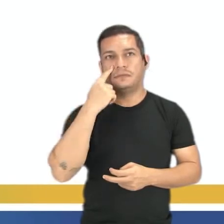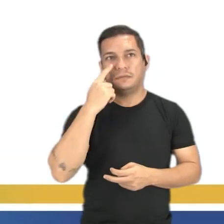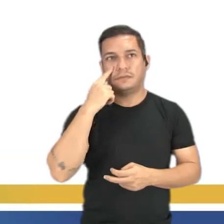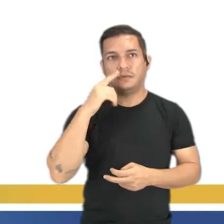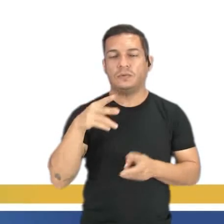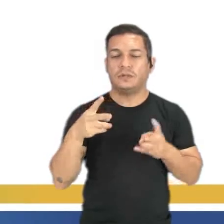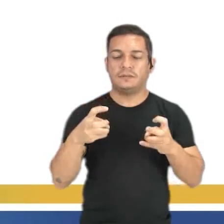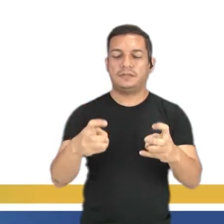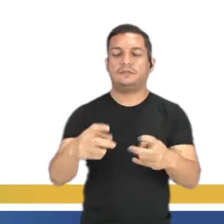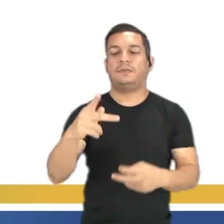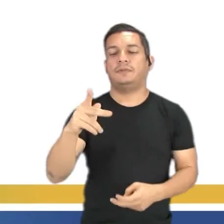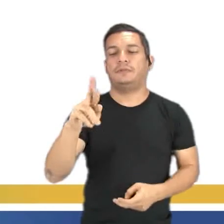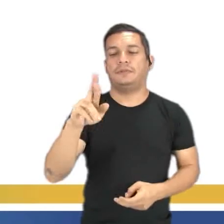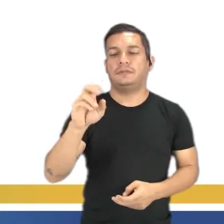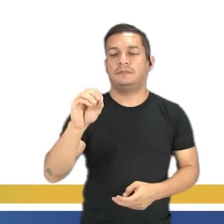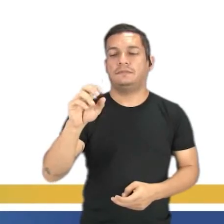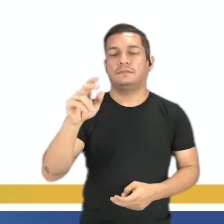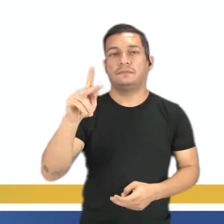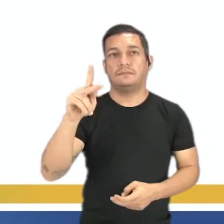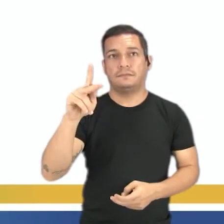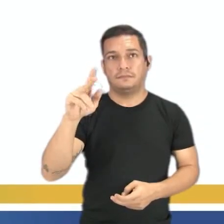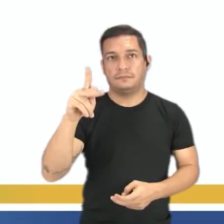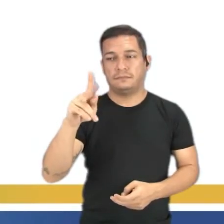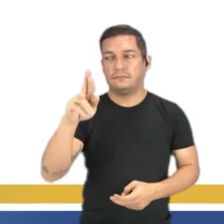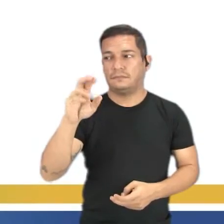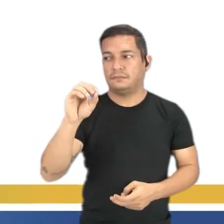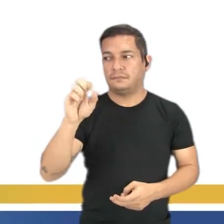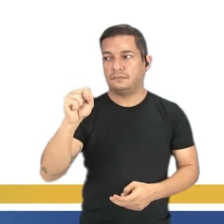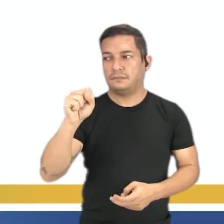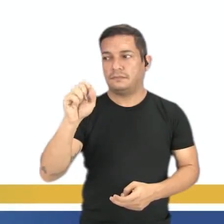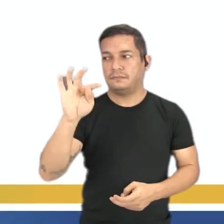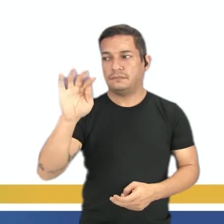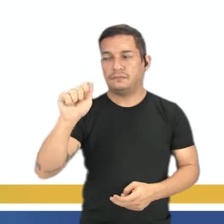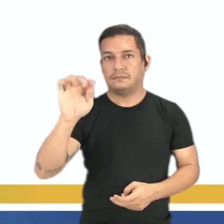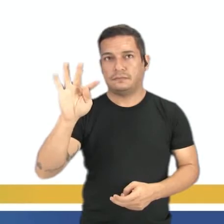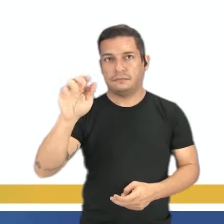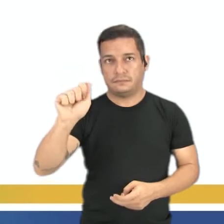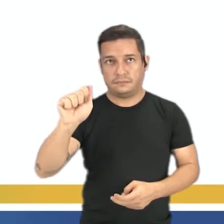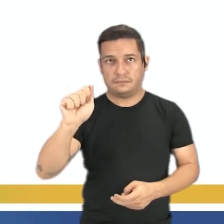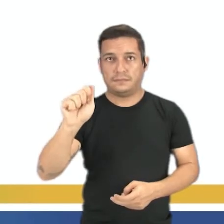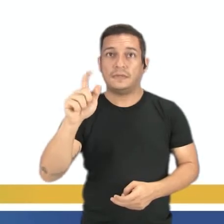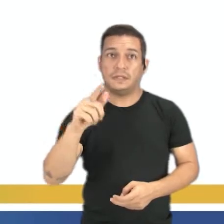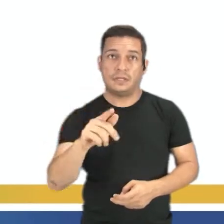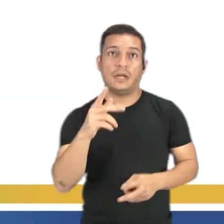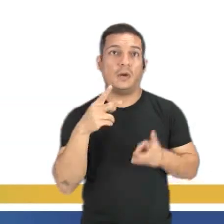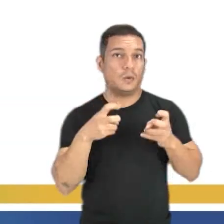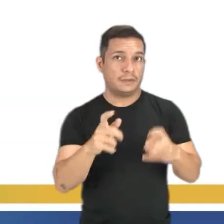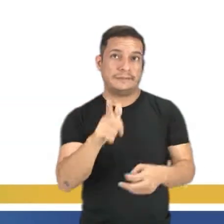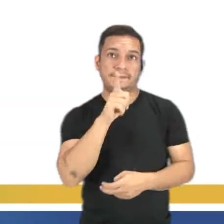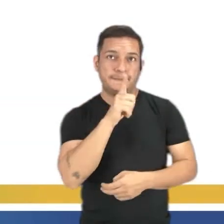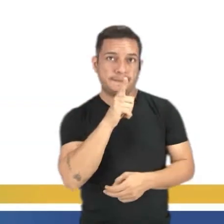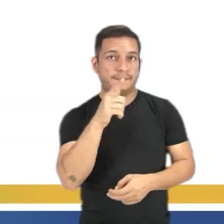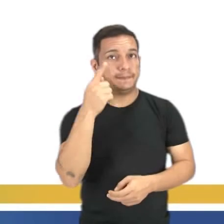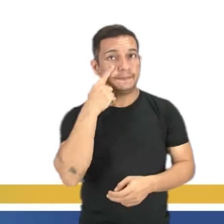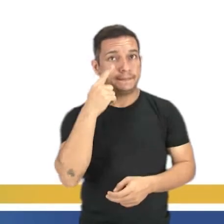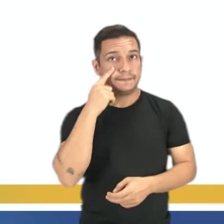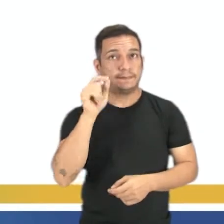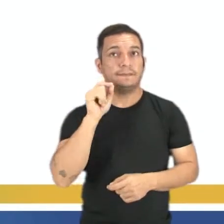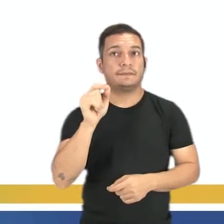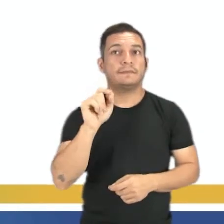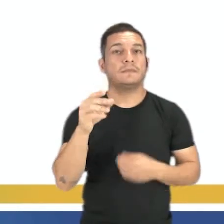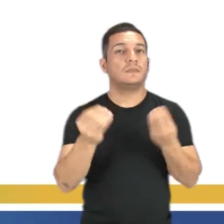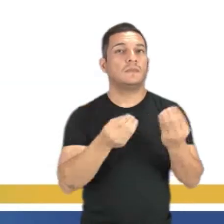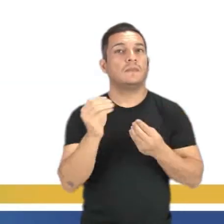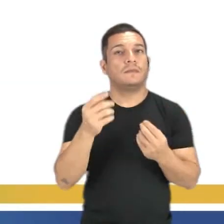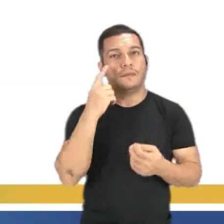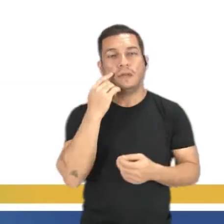finalidade de... Qual é a finalidade de usar os elementos semióticos? Observem o anúncio, as cores, a